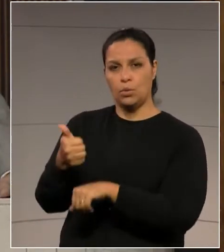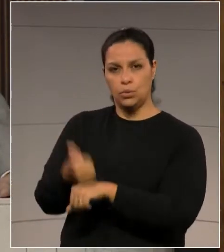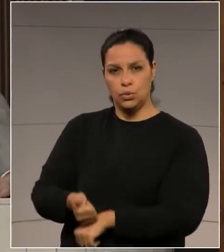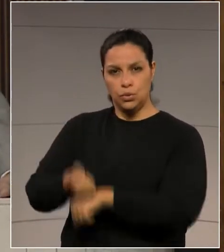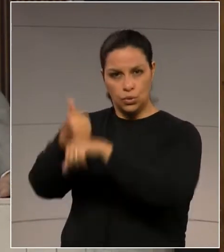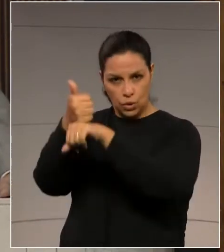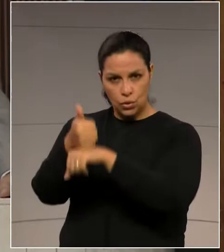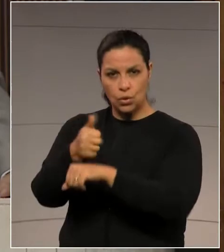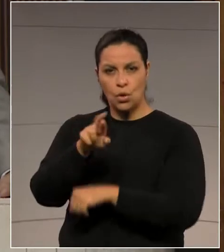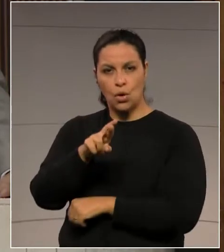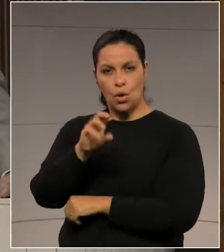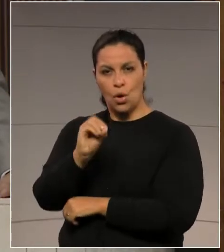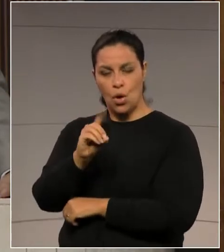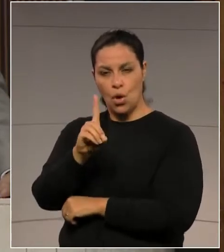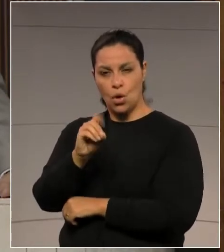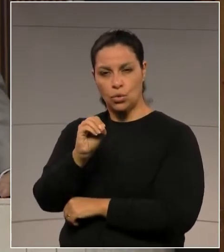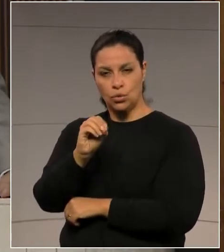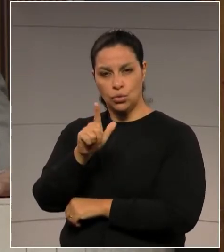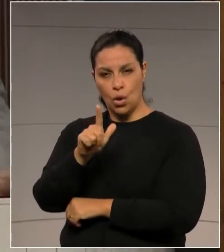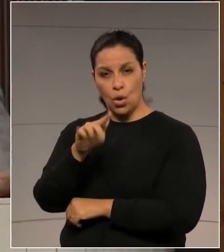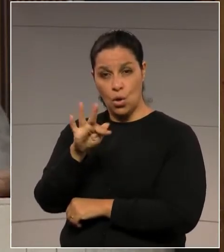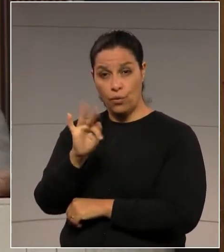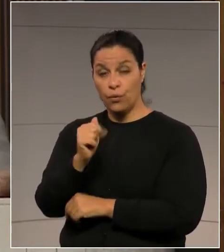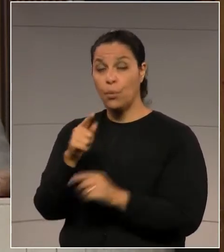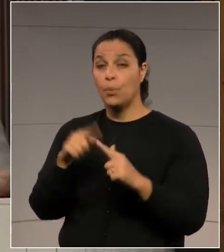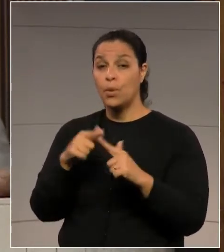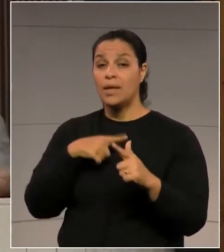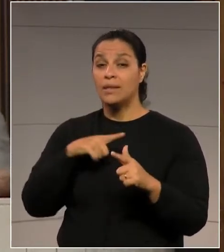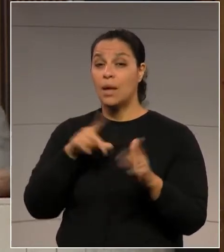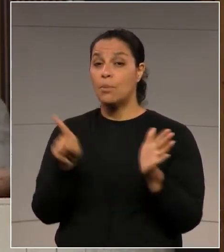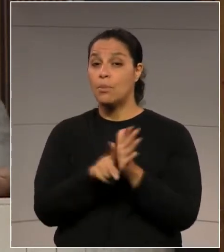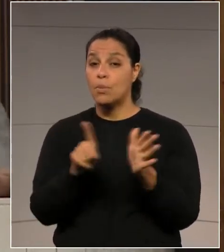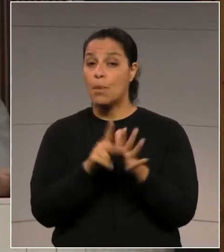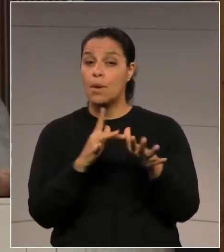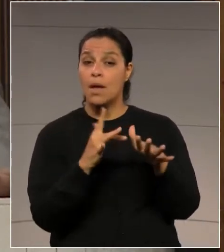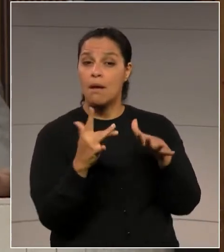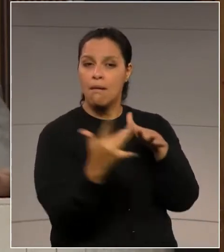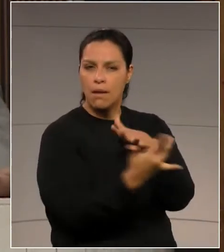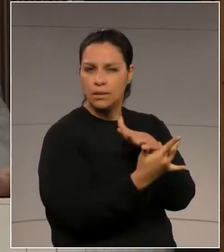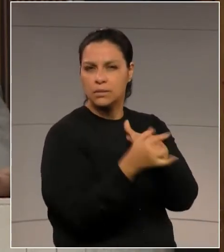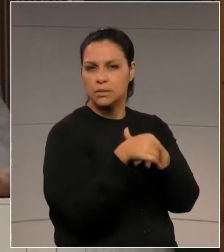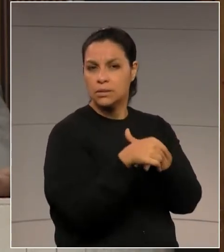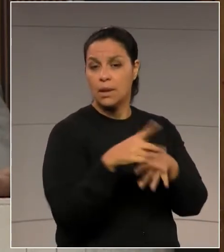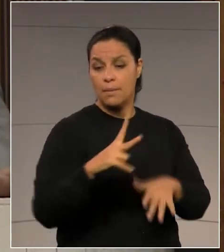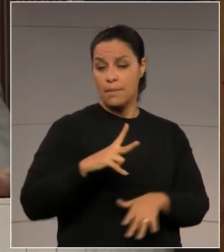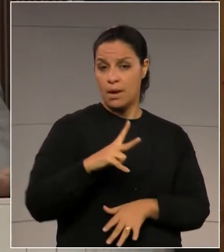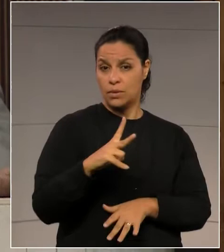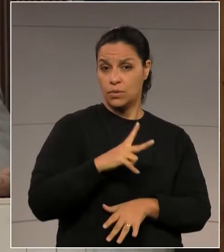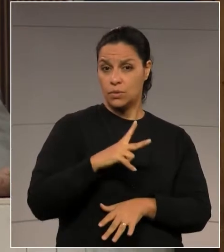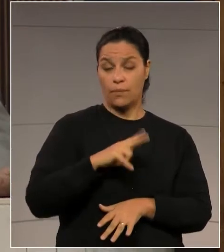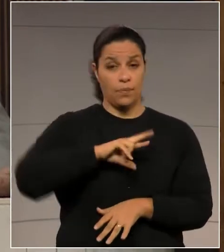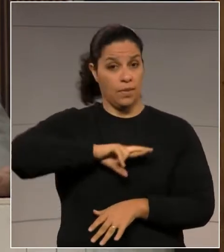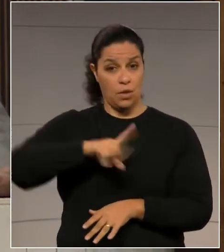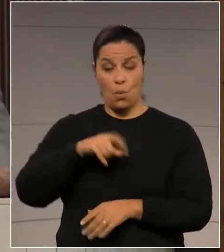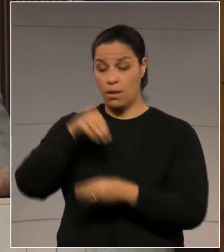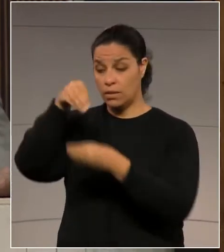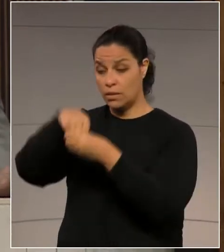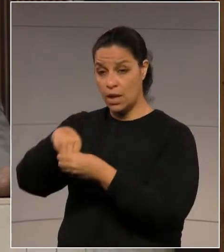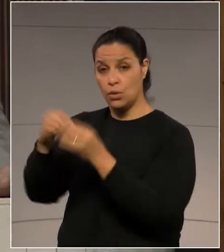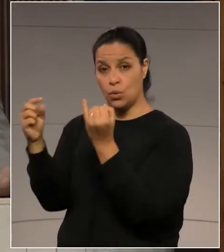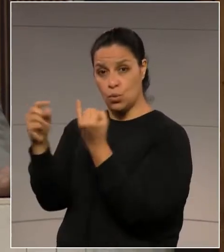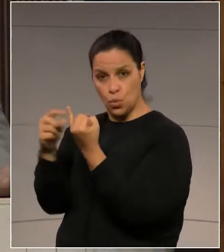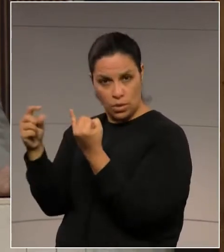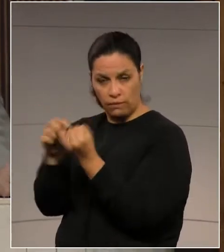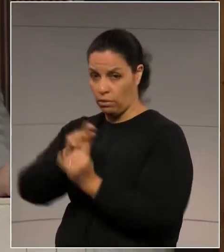diretor Rodolfo Fiorucci por ter em suas redes pessoais, deputado Jonas, não nas redes internas do